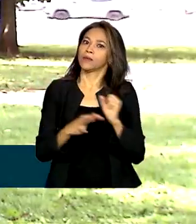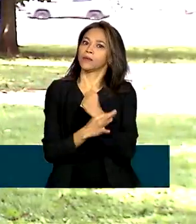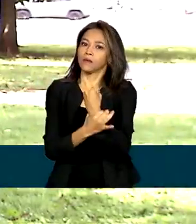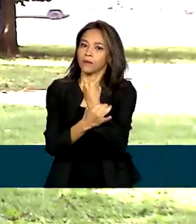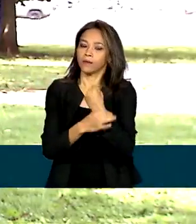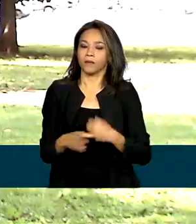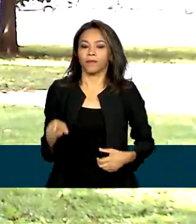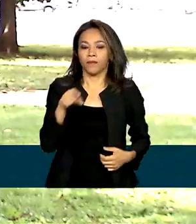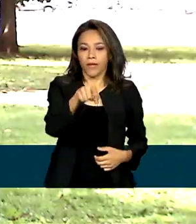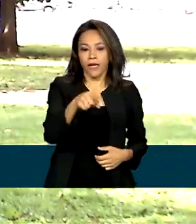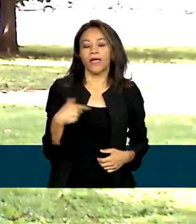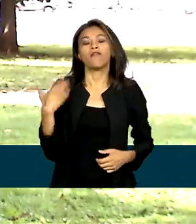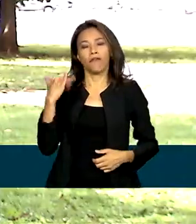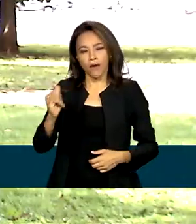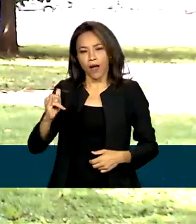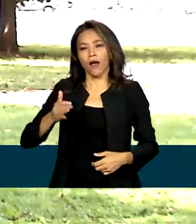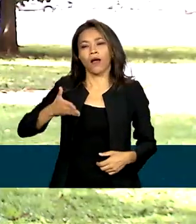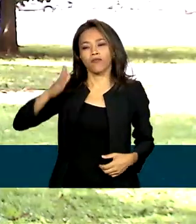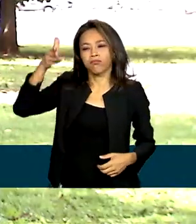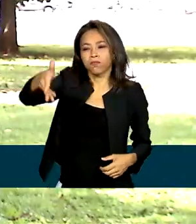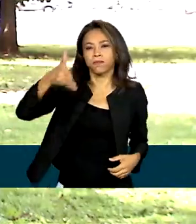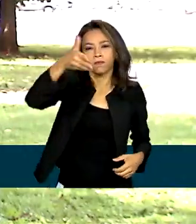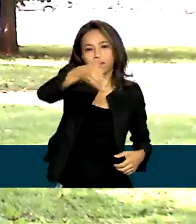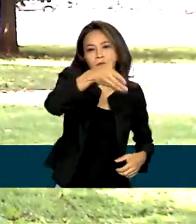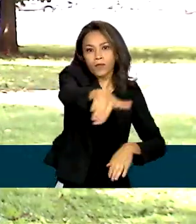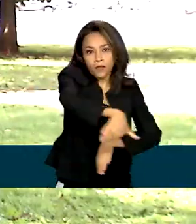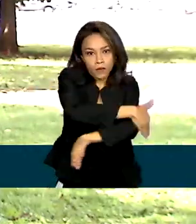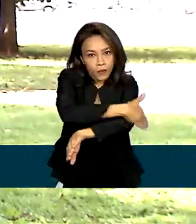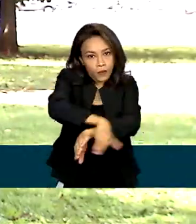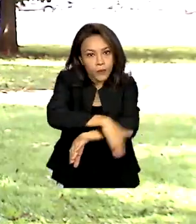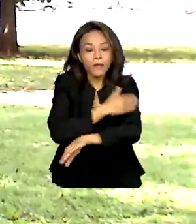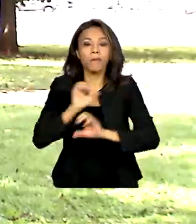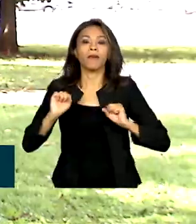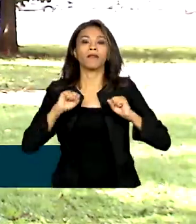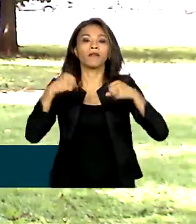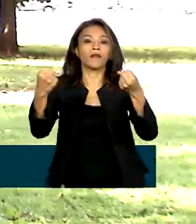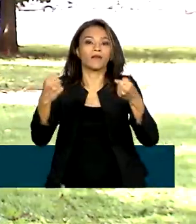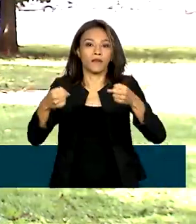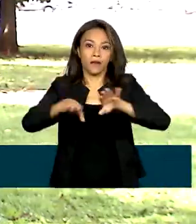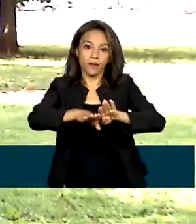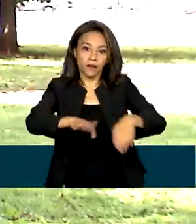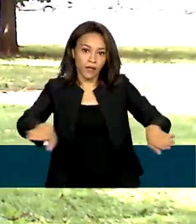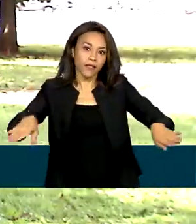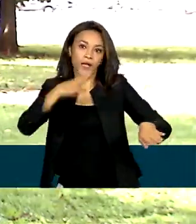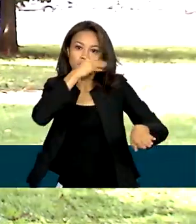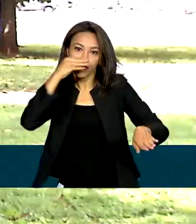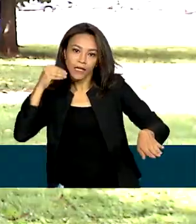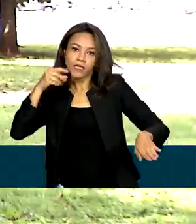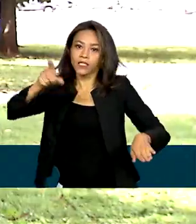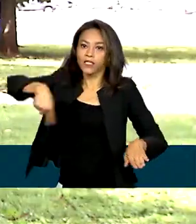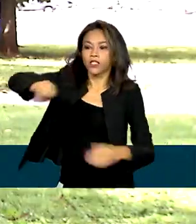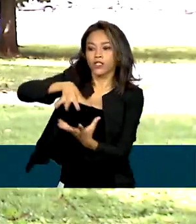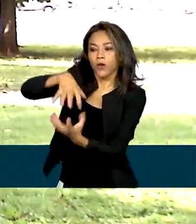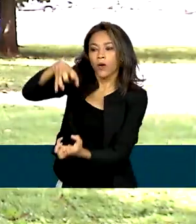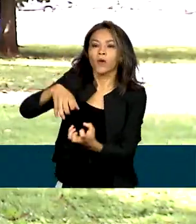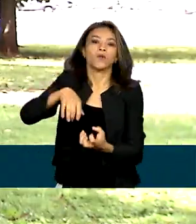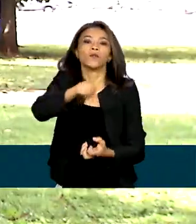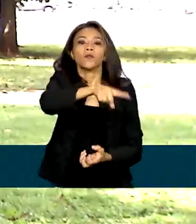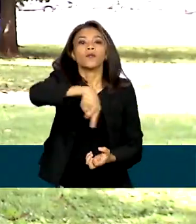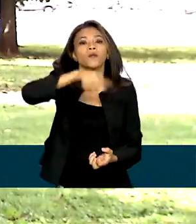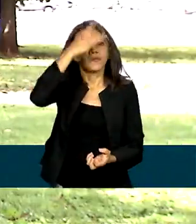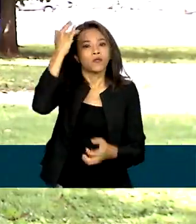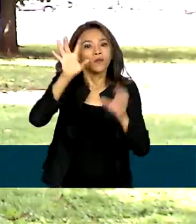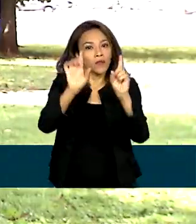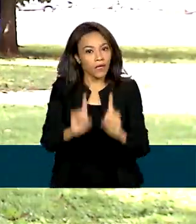vai estar nas ruas para defesa e proteção especial de crianças e adolescentes, idosos, pessoas com deficiência